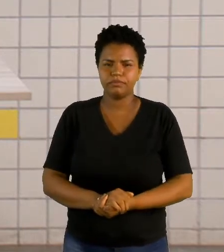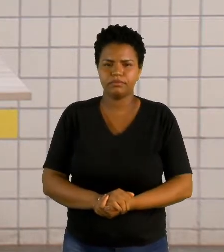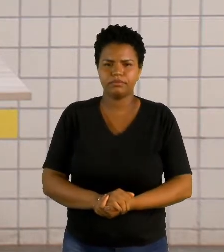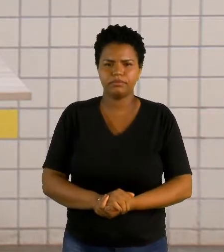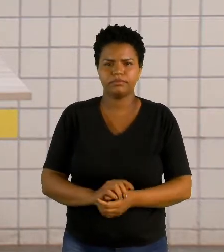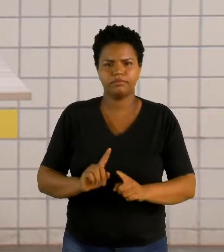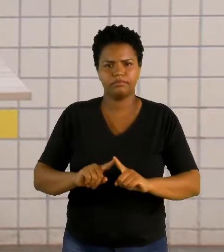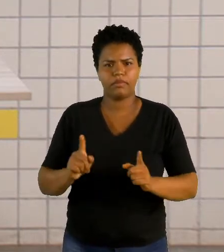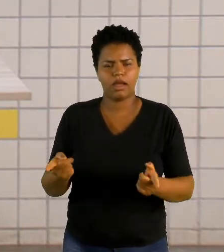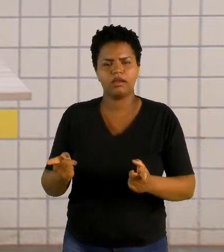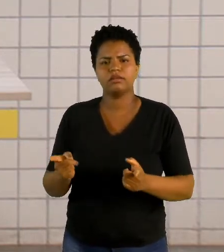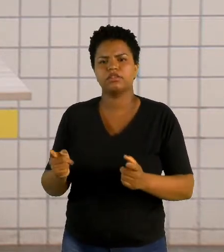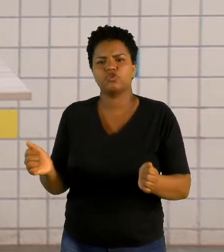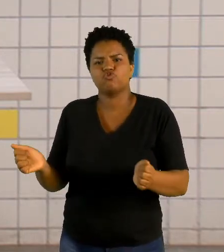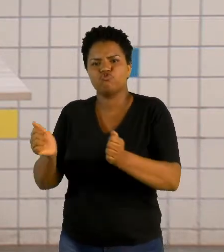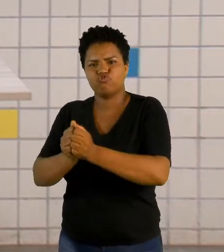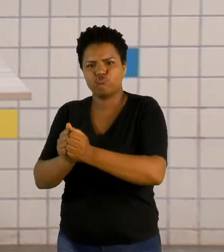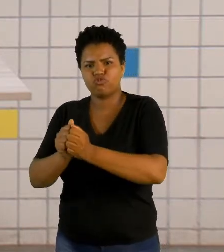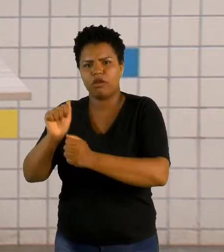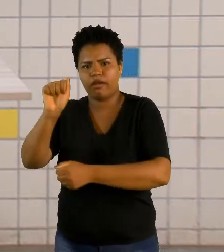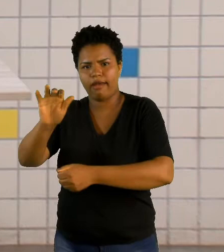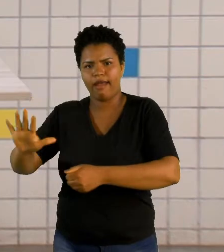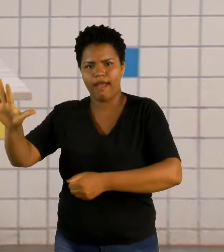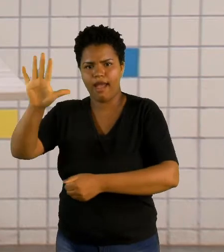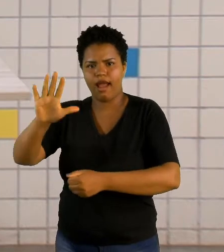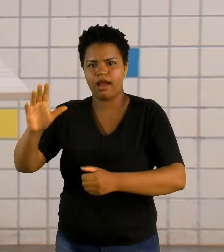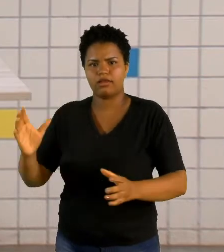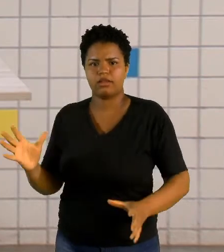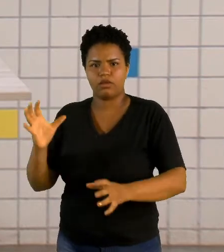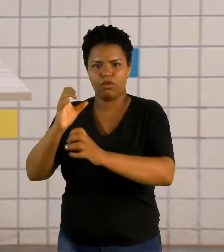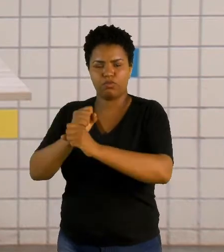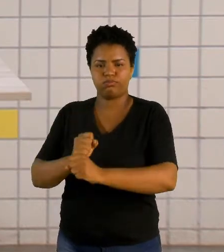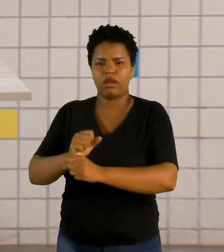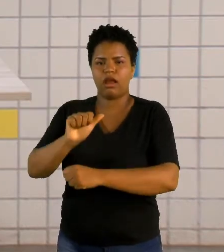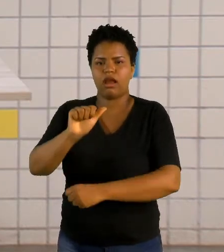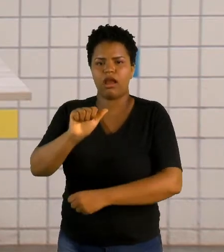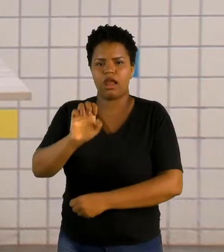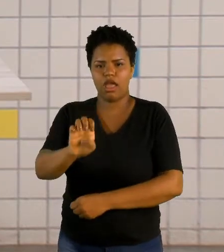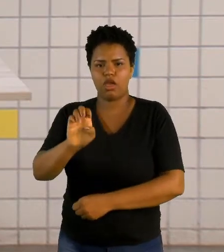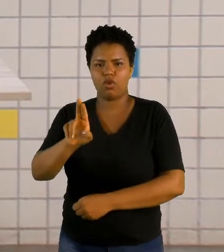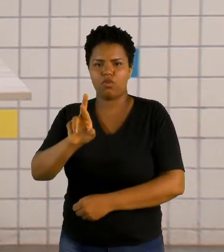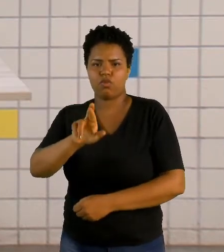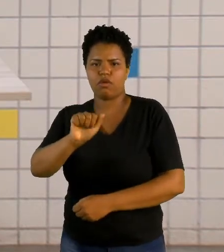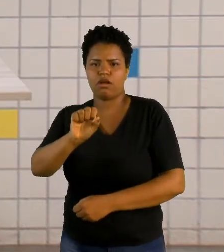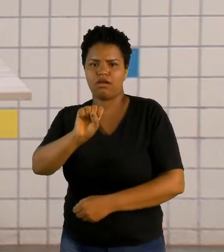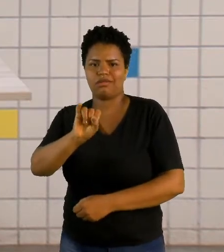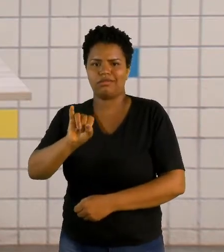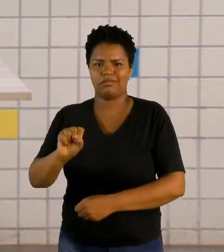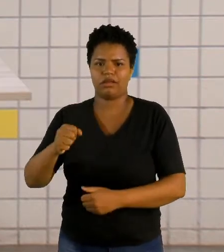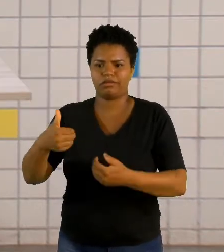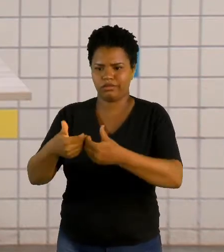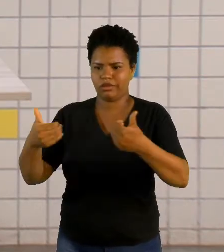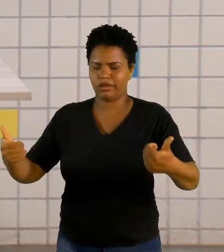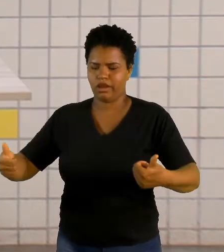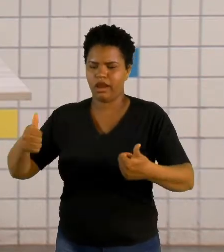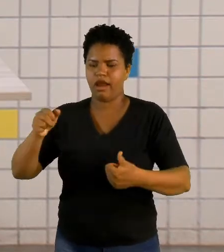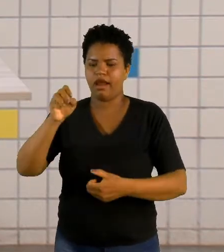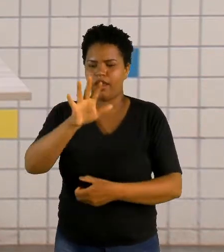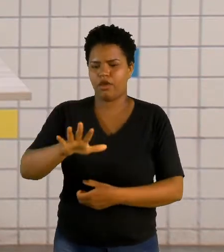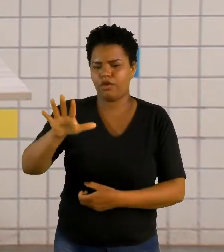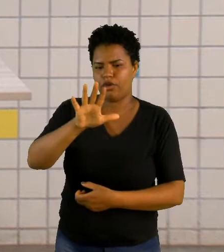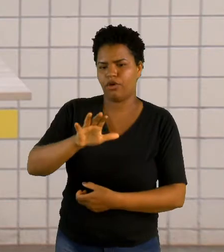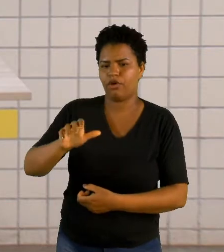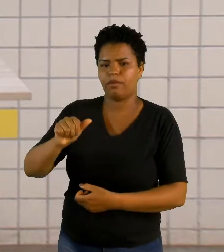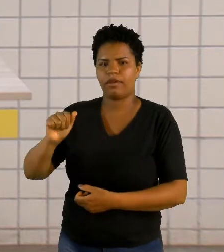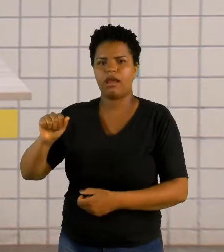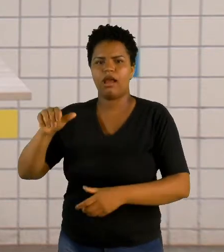forma com a Ásia, a Eurásia. Não existe uma divisão como existe, por exemplo, da Europa e da América, que tem o oceano no meio,